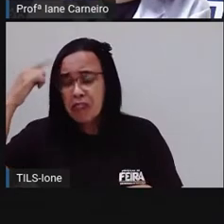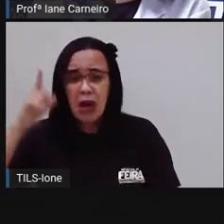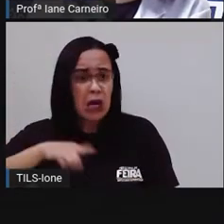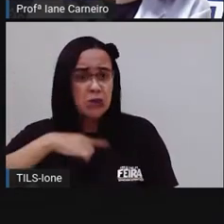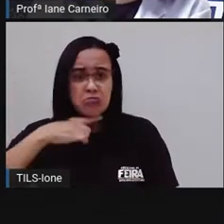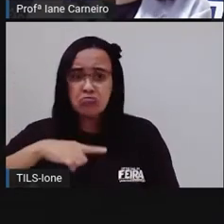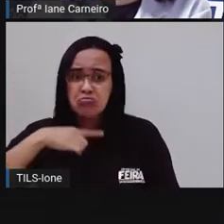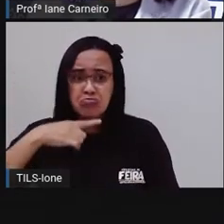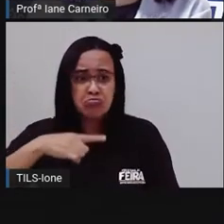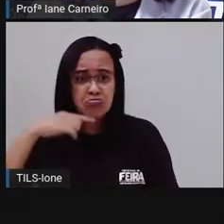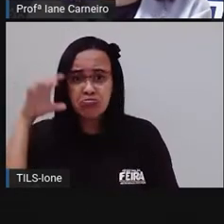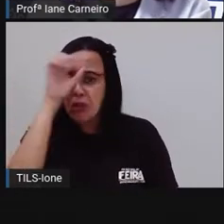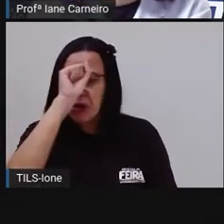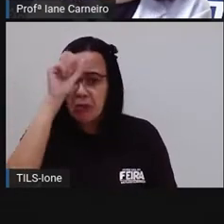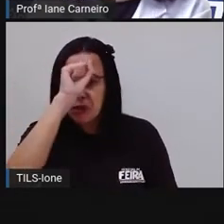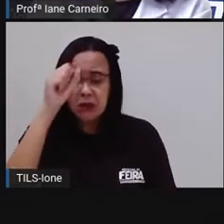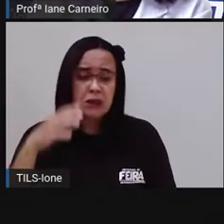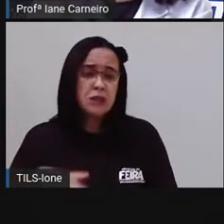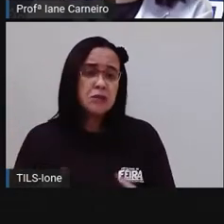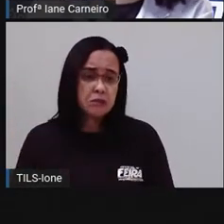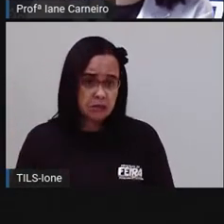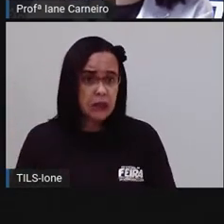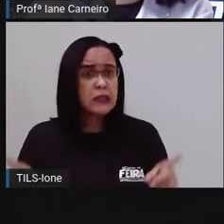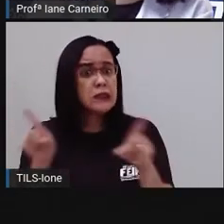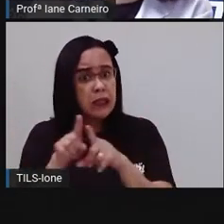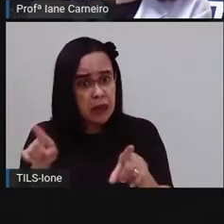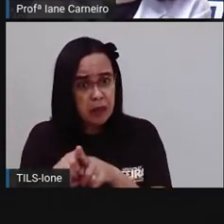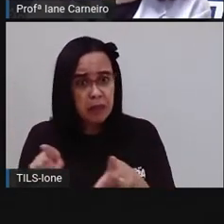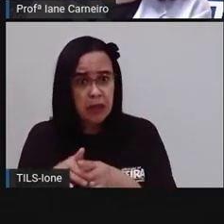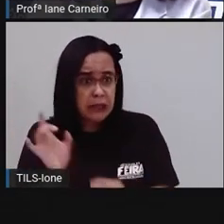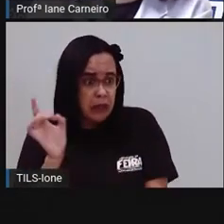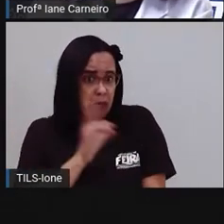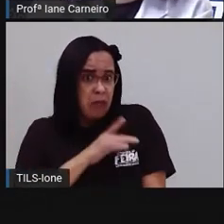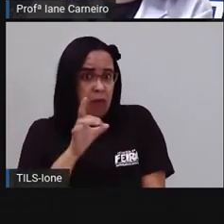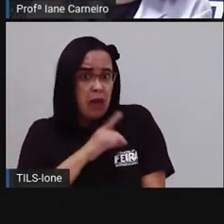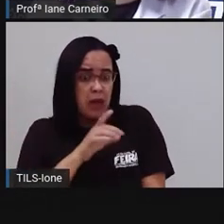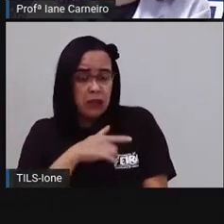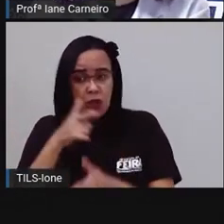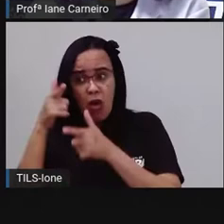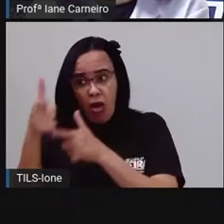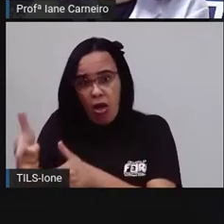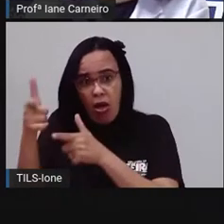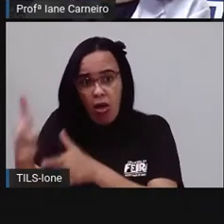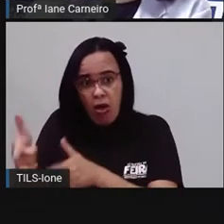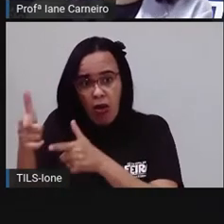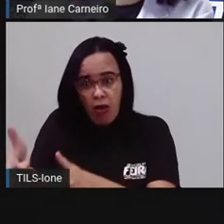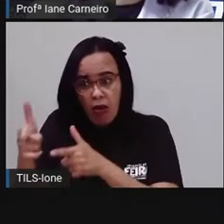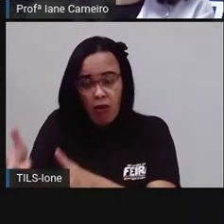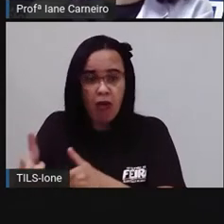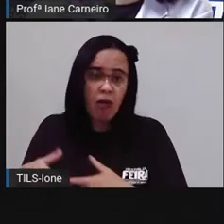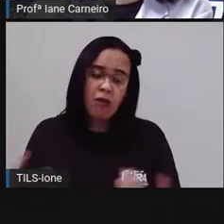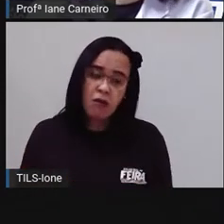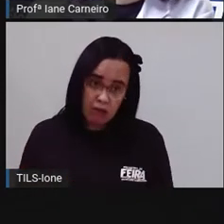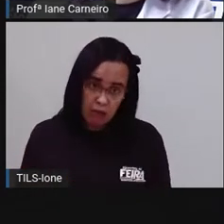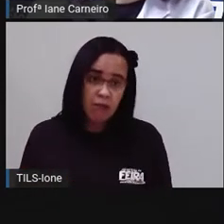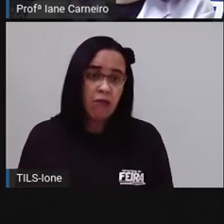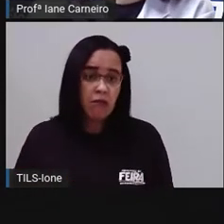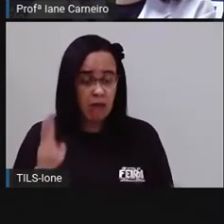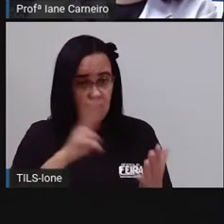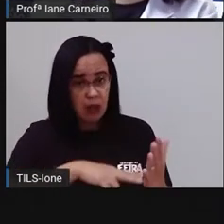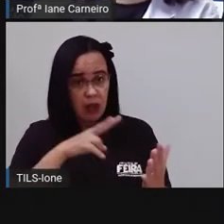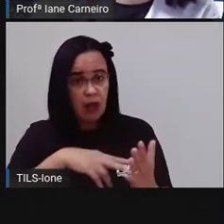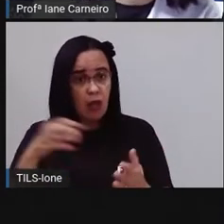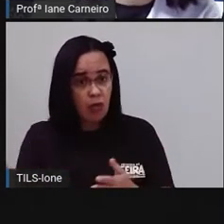pior de tudo era o pavor de ser motivo de gozação. Lição nova, depois vem prova. Os